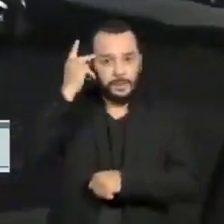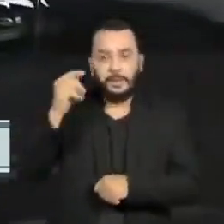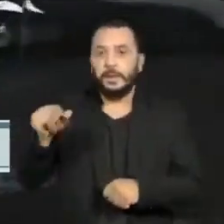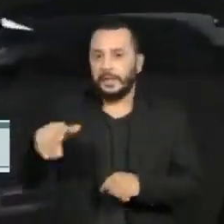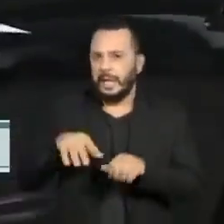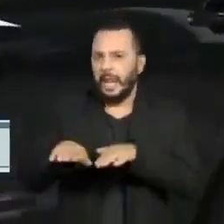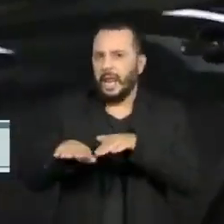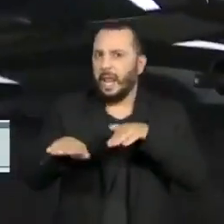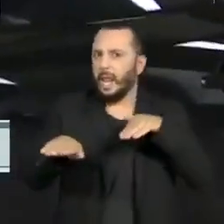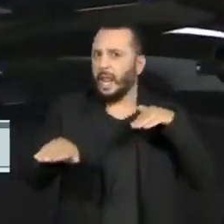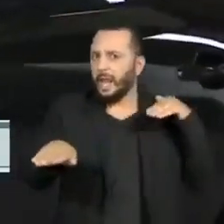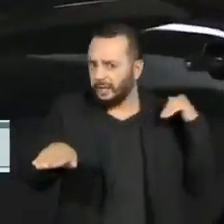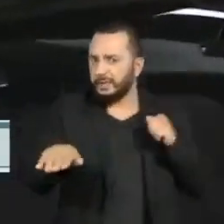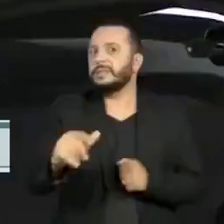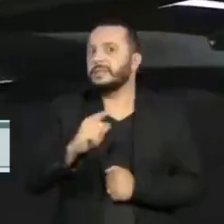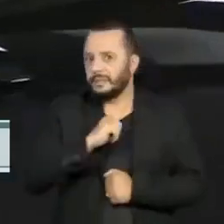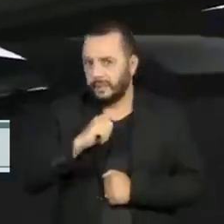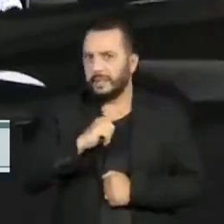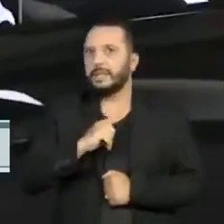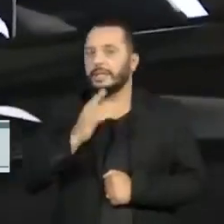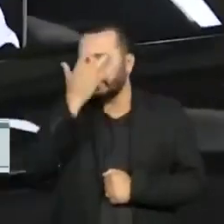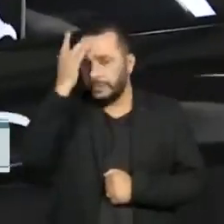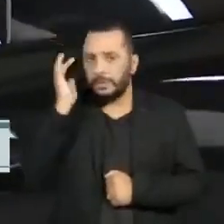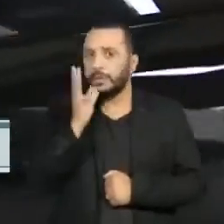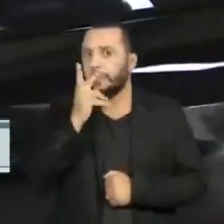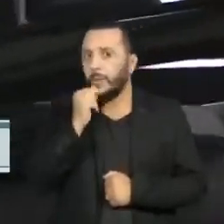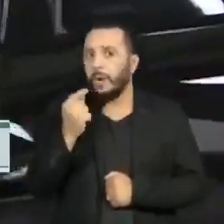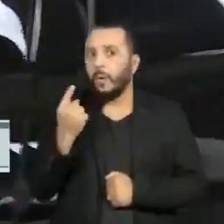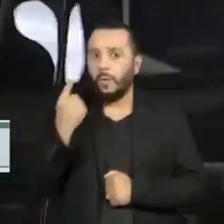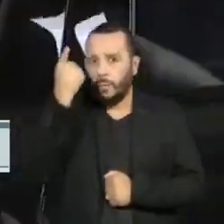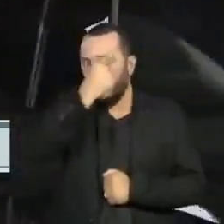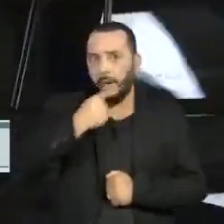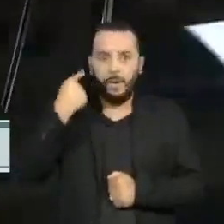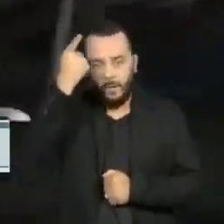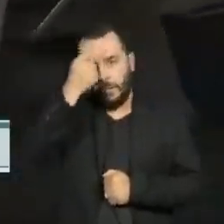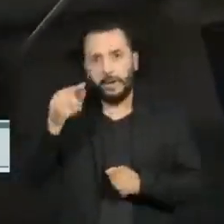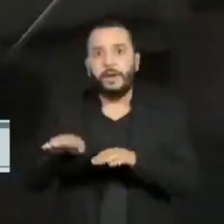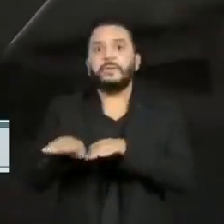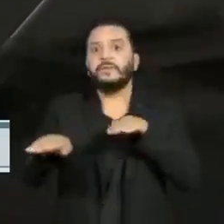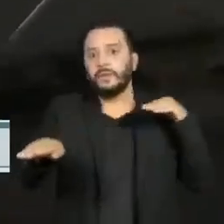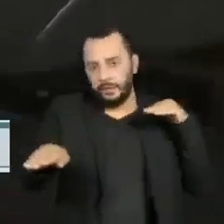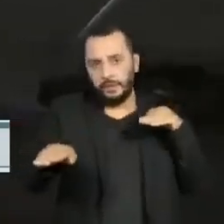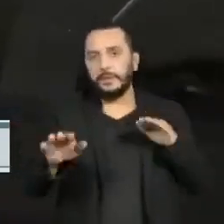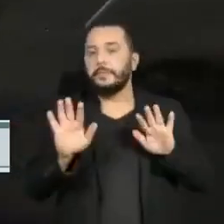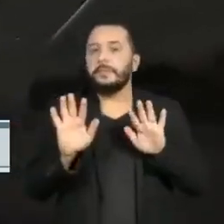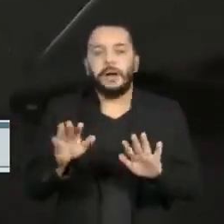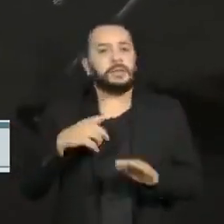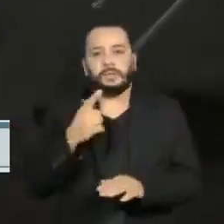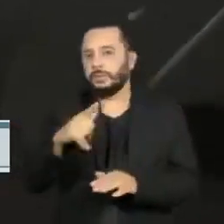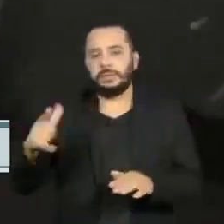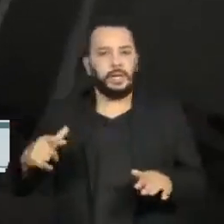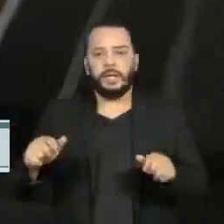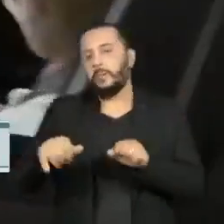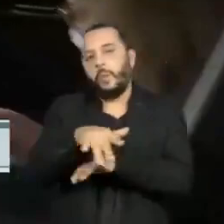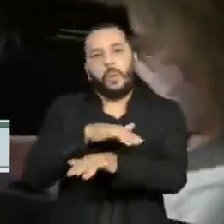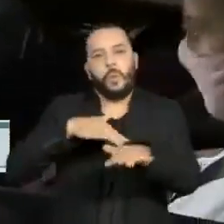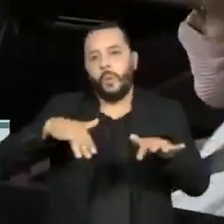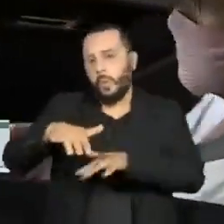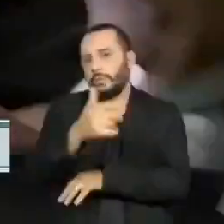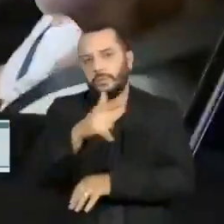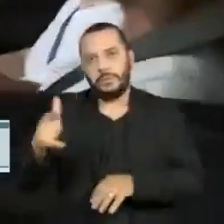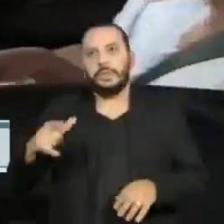está muito grande aqui na região. As pessoas têm demorado cerca de uma hora na fila, mas não há aglomerações. Todos